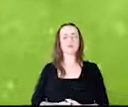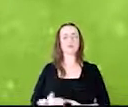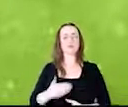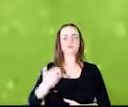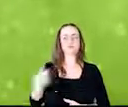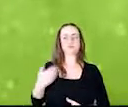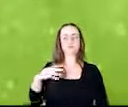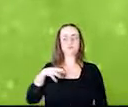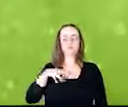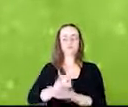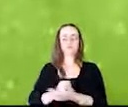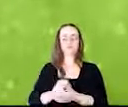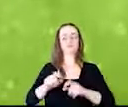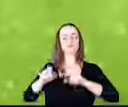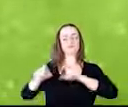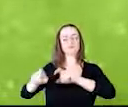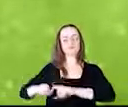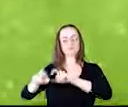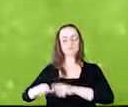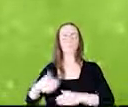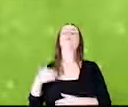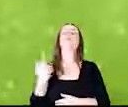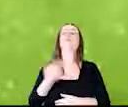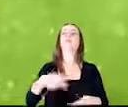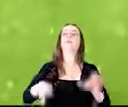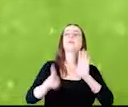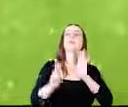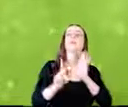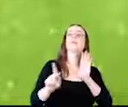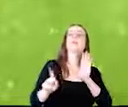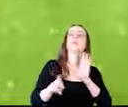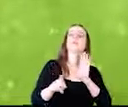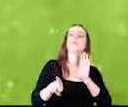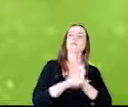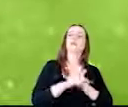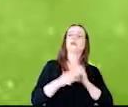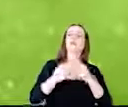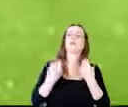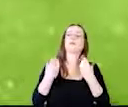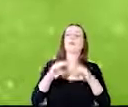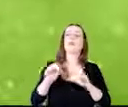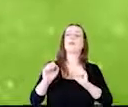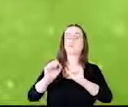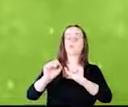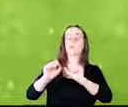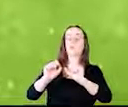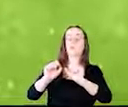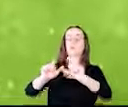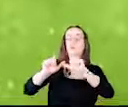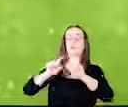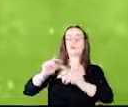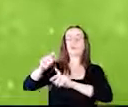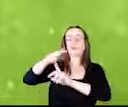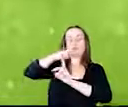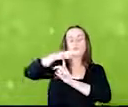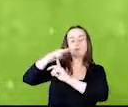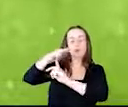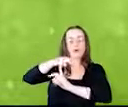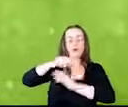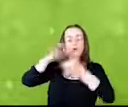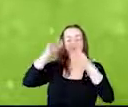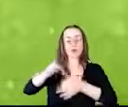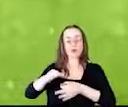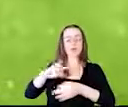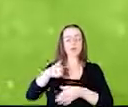Ambiental Rural, Cadastro Ambiental Rural da nossa propriedade. Você tem que botar uma imagem de satélite, que é fornecido um satélite em alta precisão, para